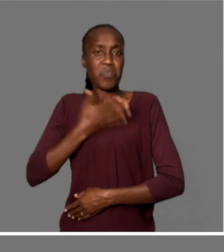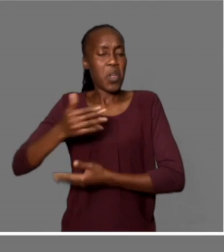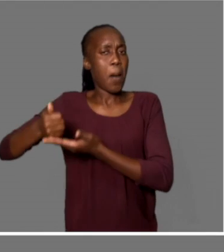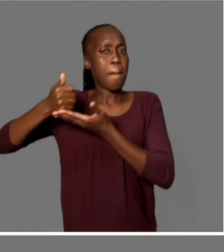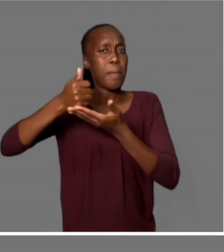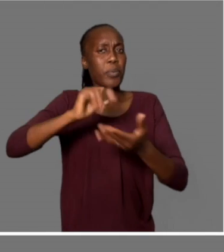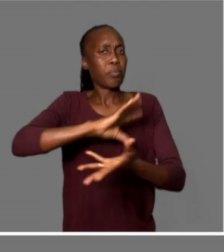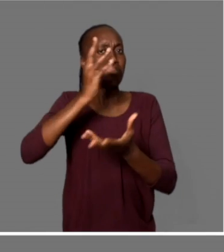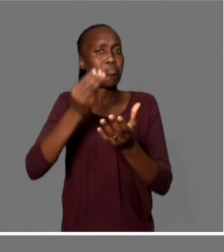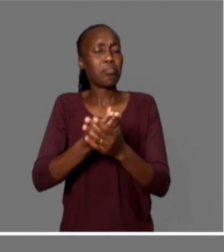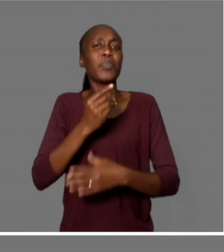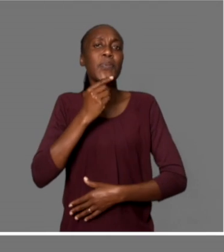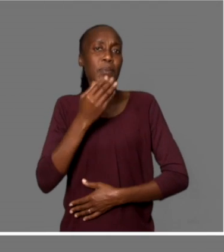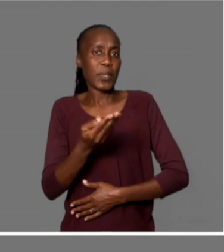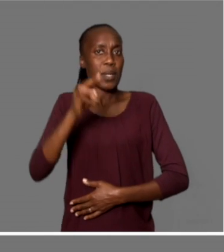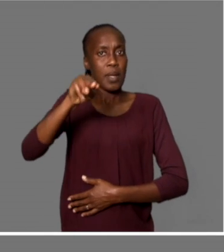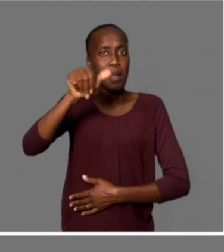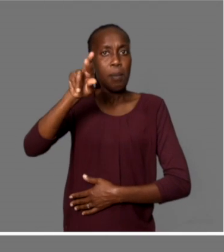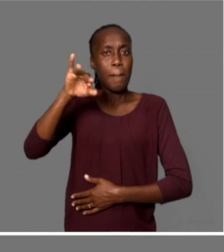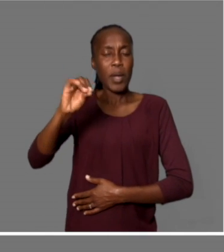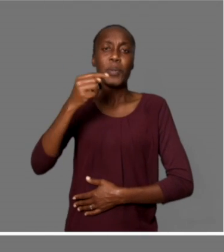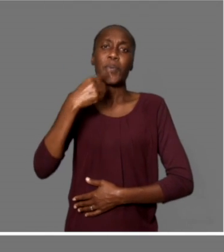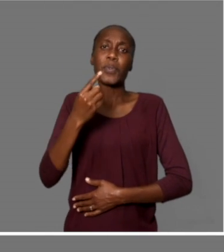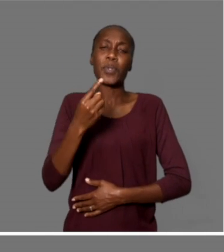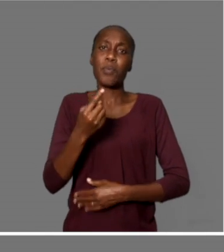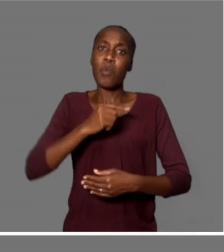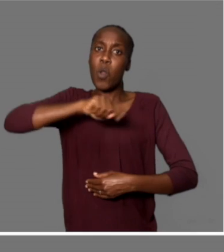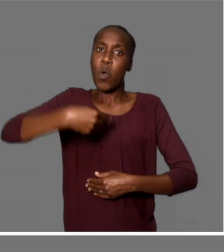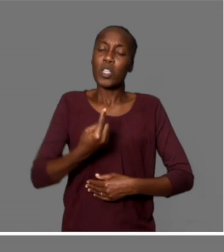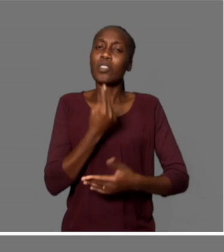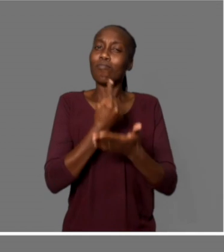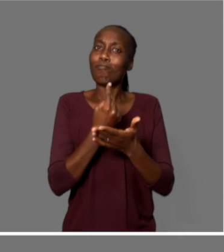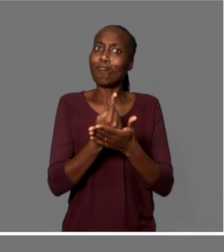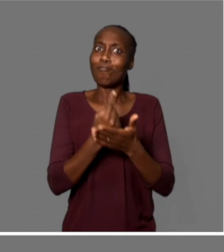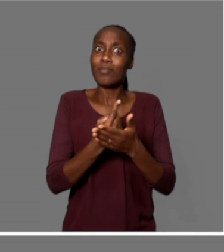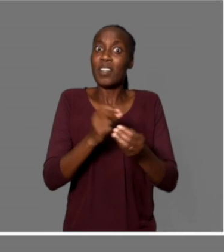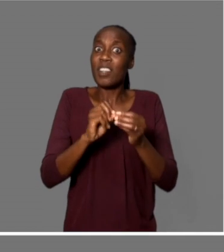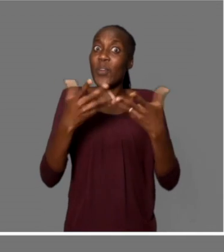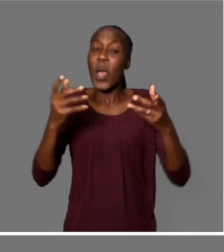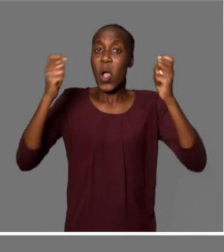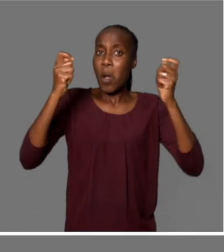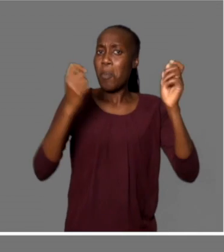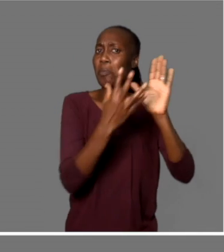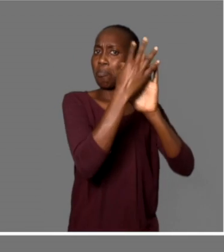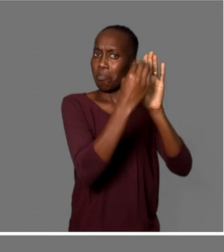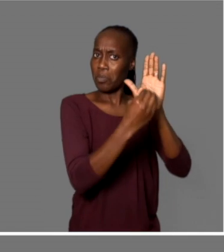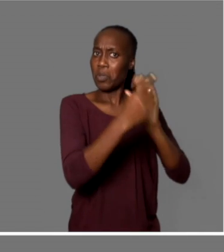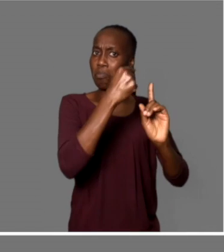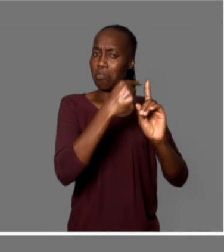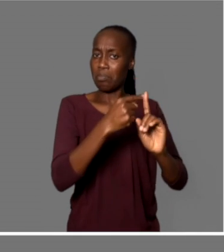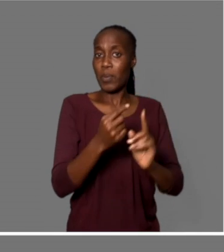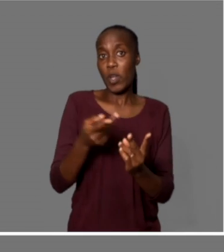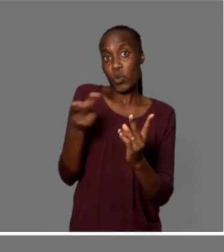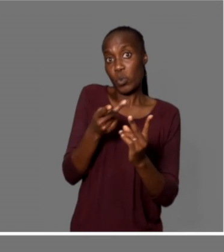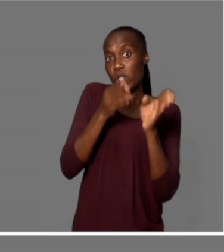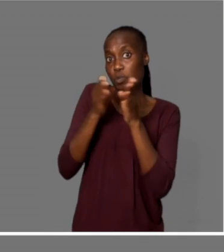a dar todo o tipo de apoio ao Mário. Então, para nós é gratificante. Acho que é o culminar de uma campanha muito bem